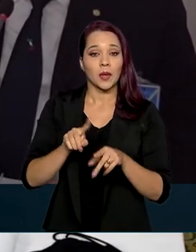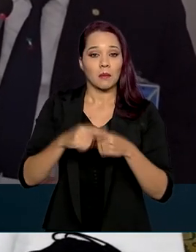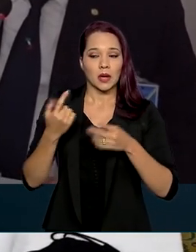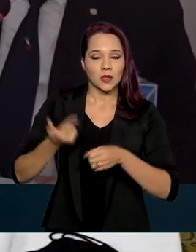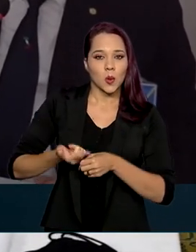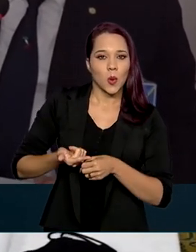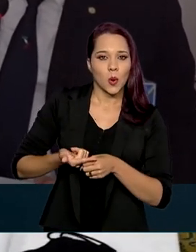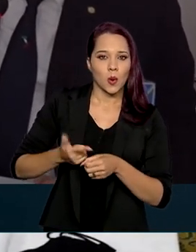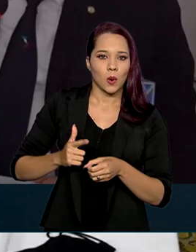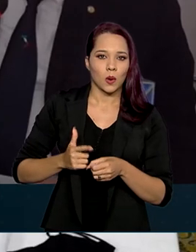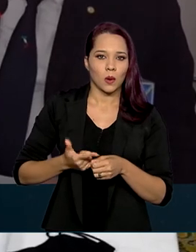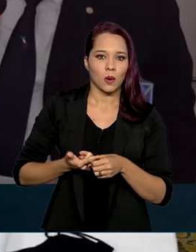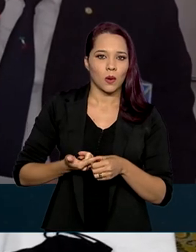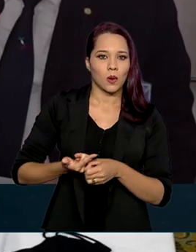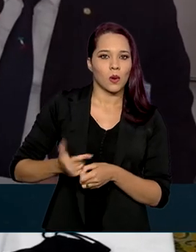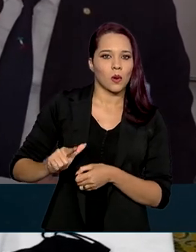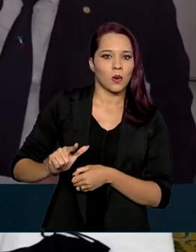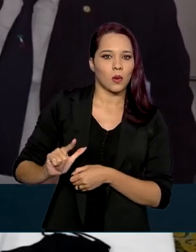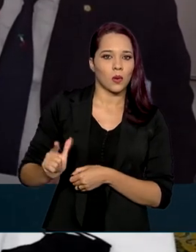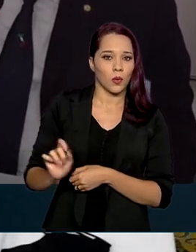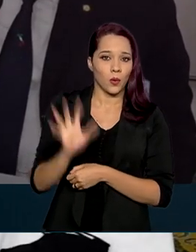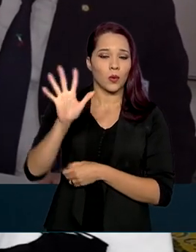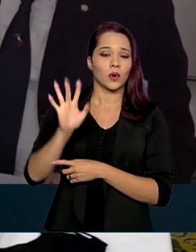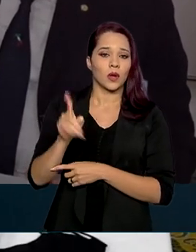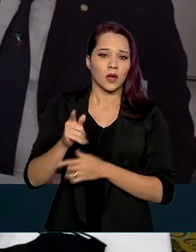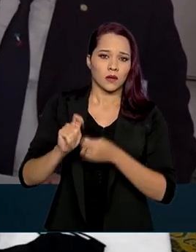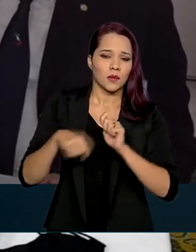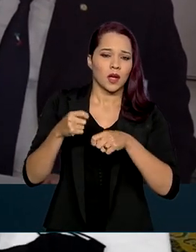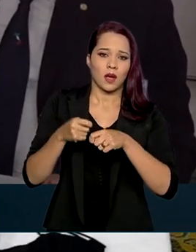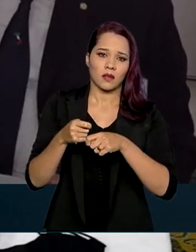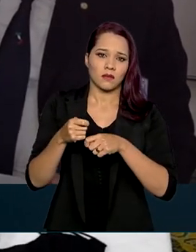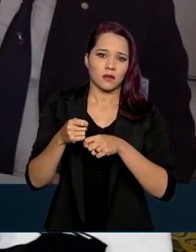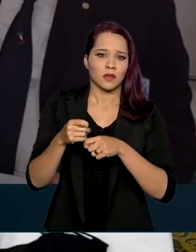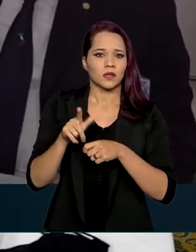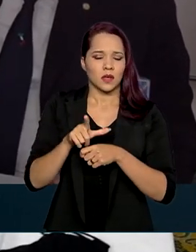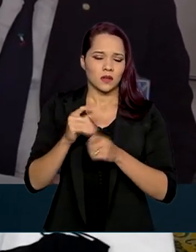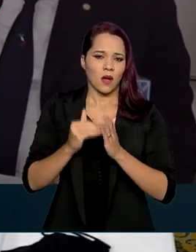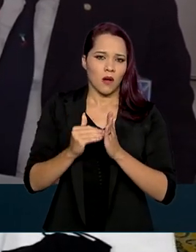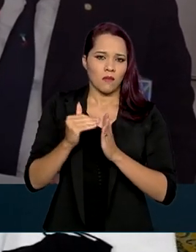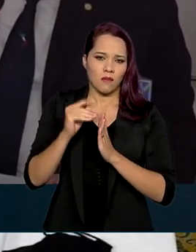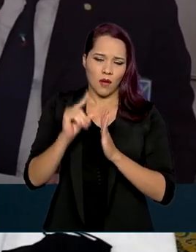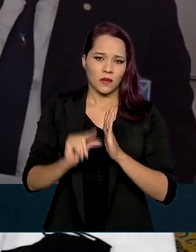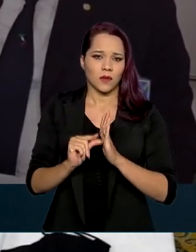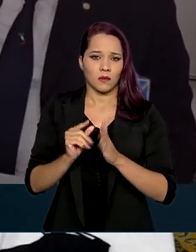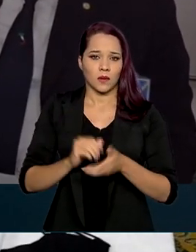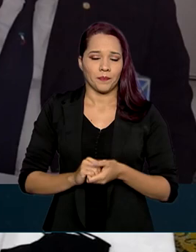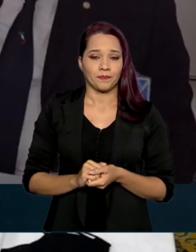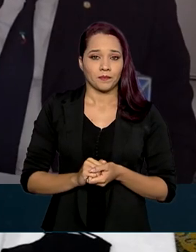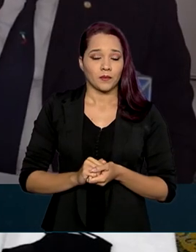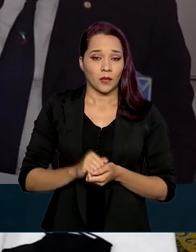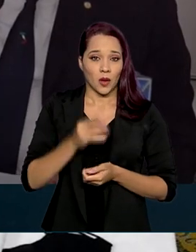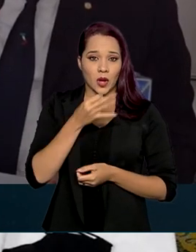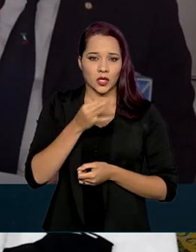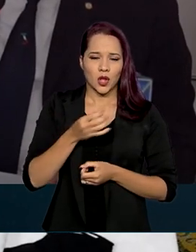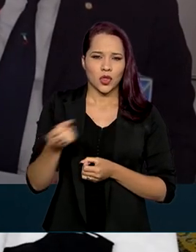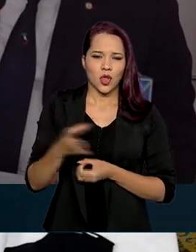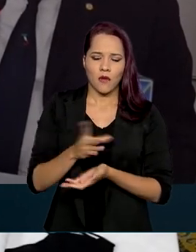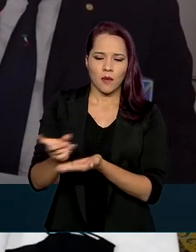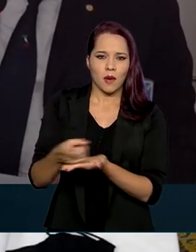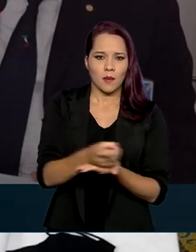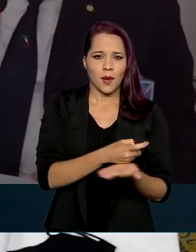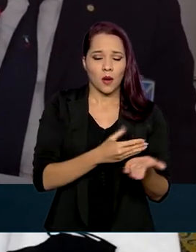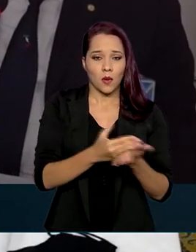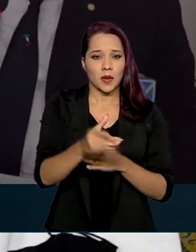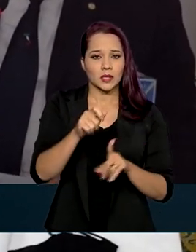desse produto essencial de supermercados seja o próximo de zero. E acredito que nova safra comece a ser colhida em dezembro,